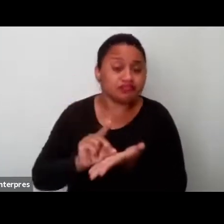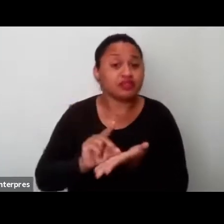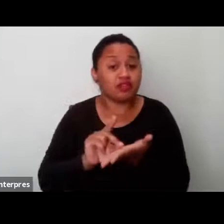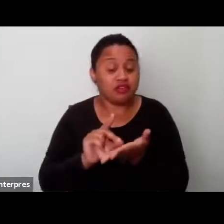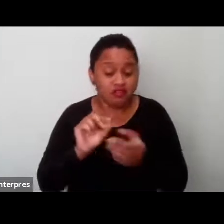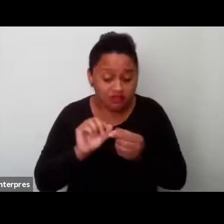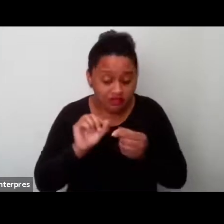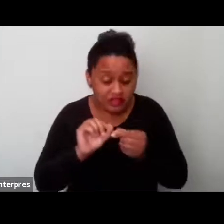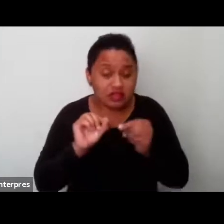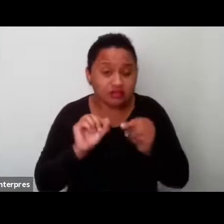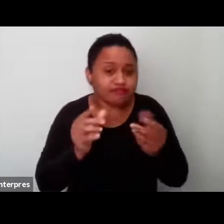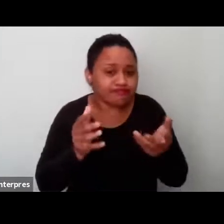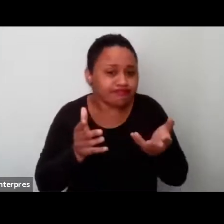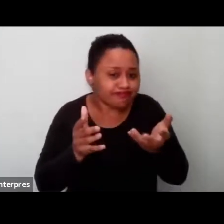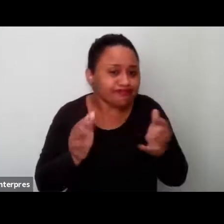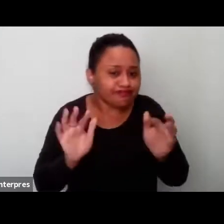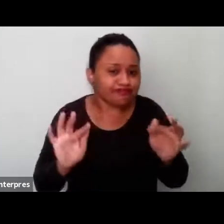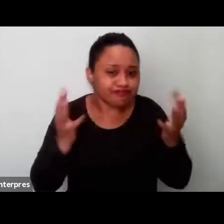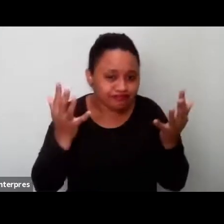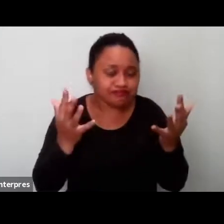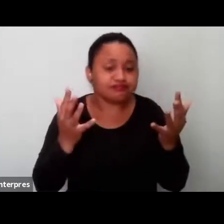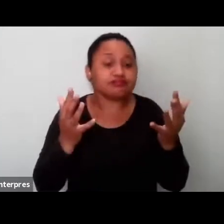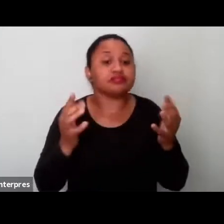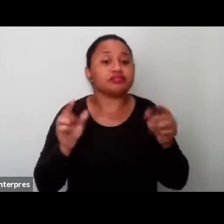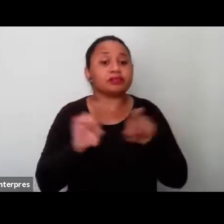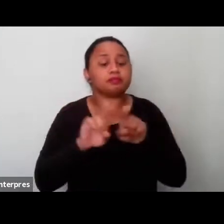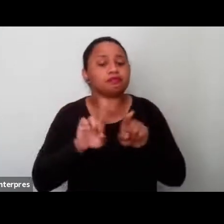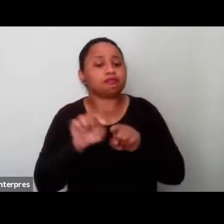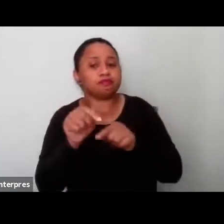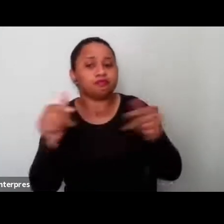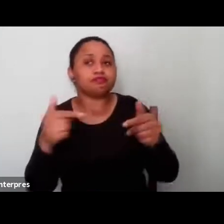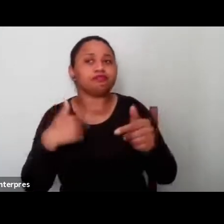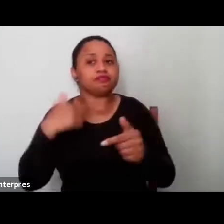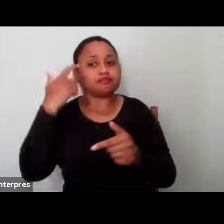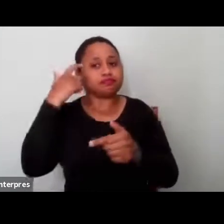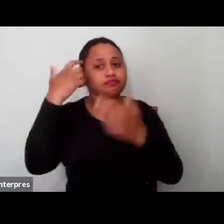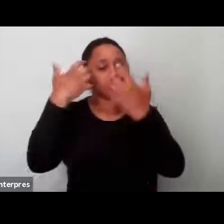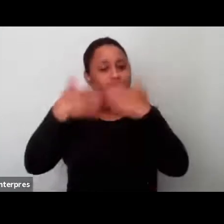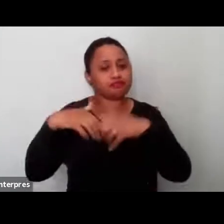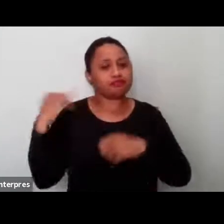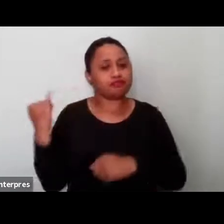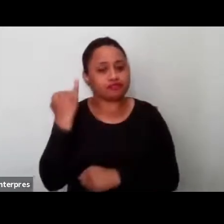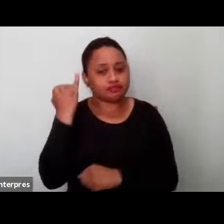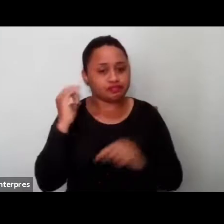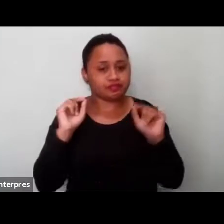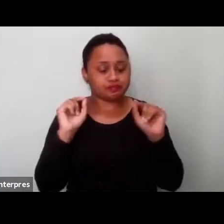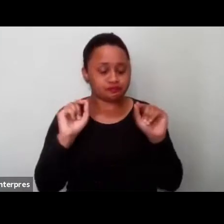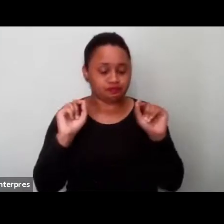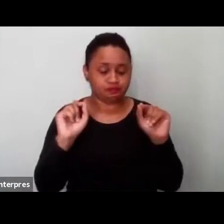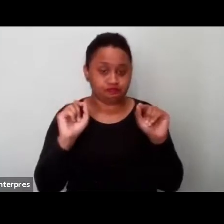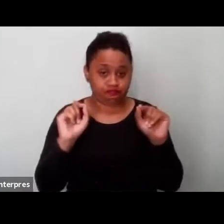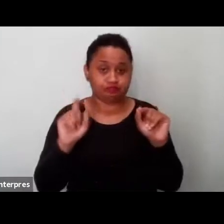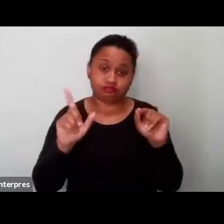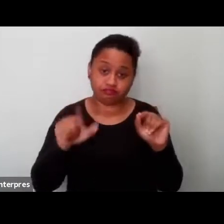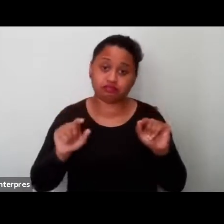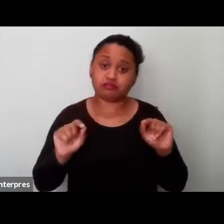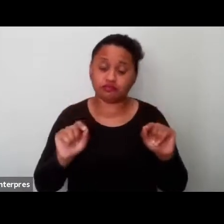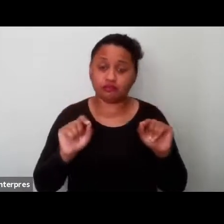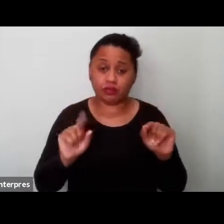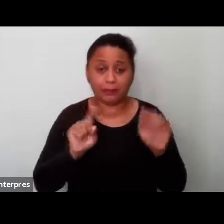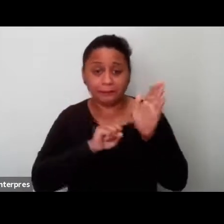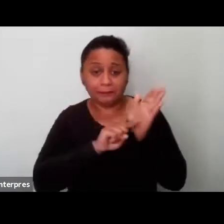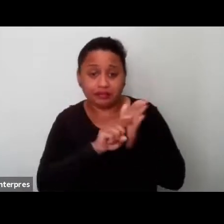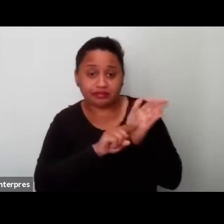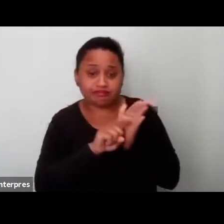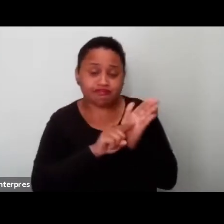E uma outra questão que eu penso ser bastante importante nessa pesquisa também, né, é que foi uma pesquisa pesquisa